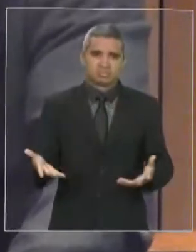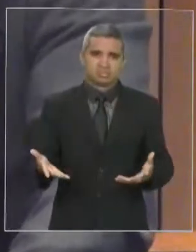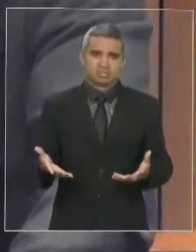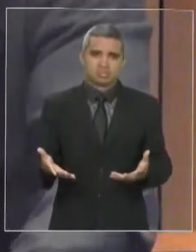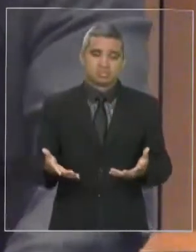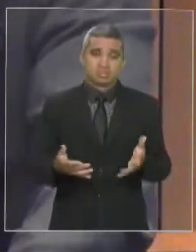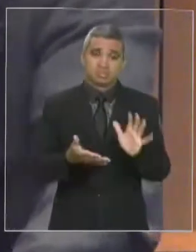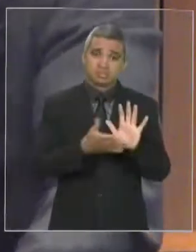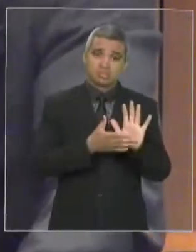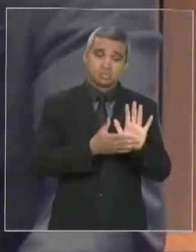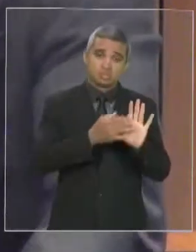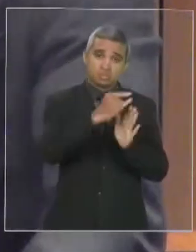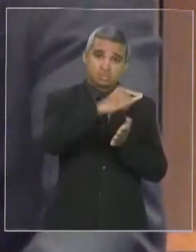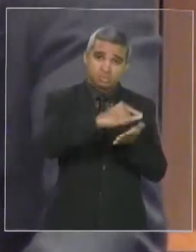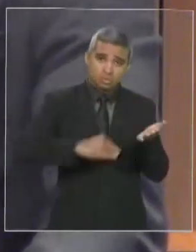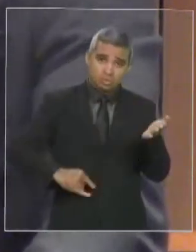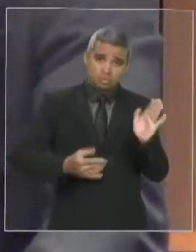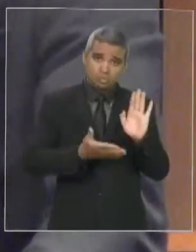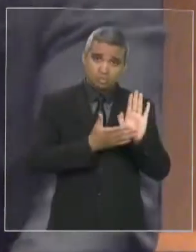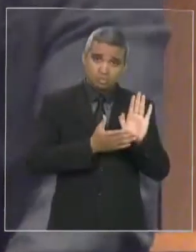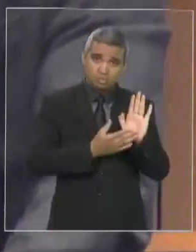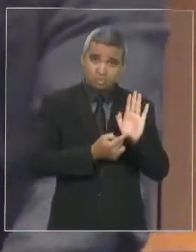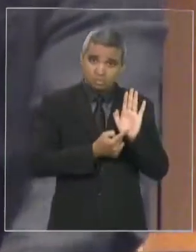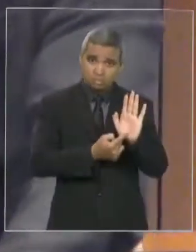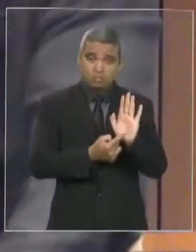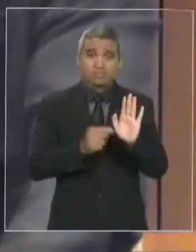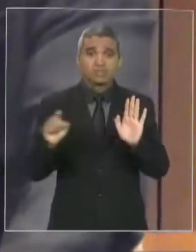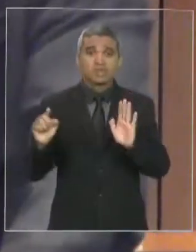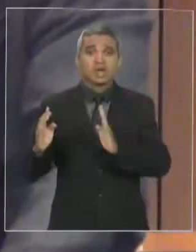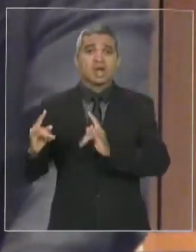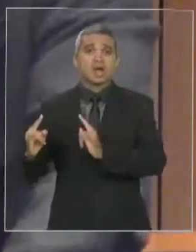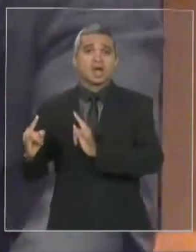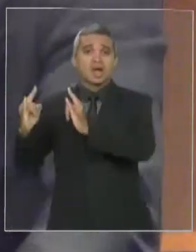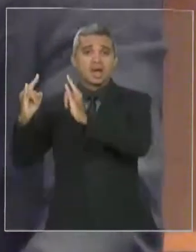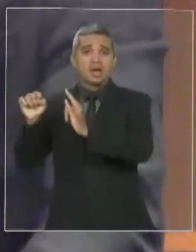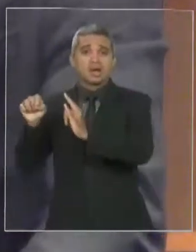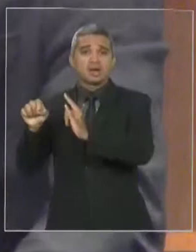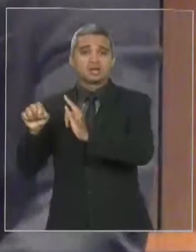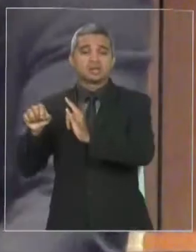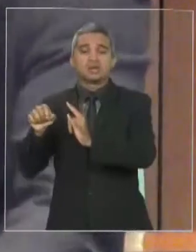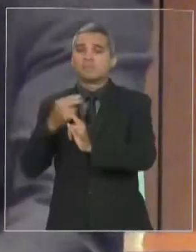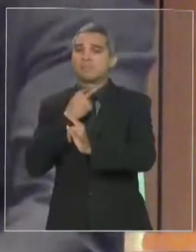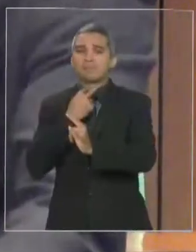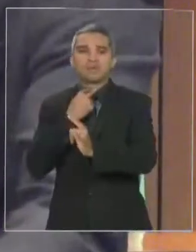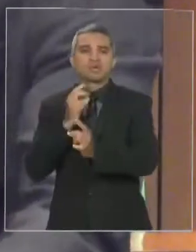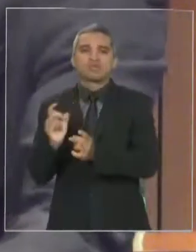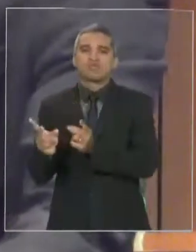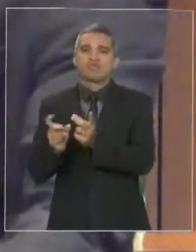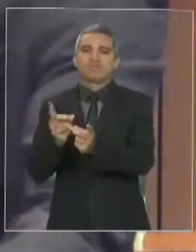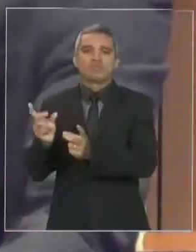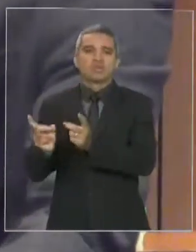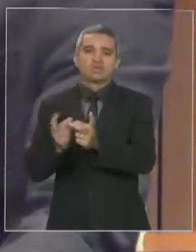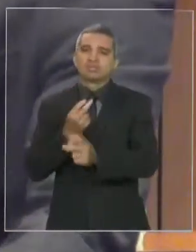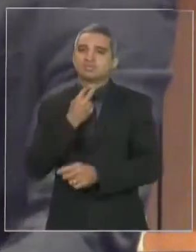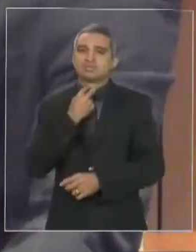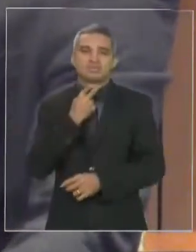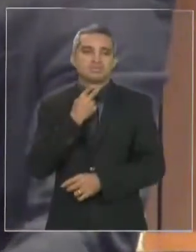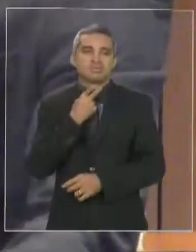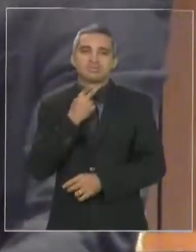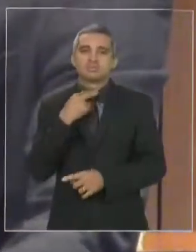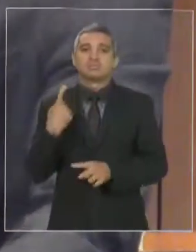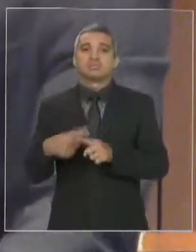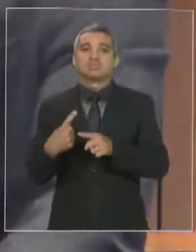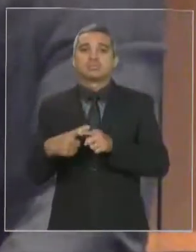autos é que o triplex não poderia nem sequer ser negociado porque ele estava dado em garantia